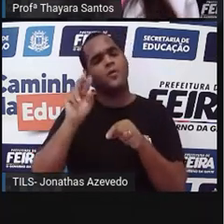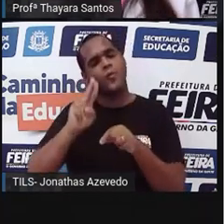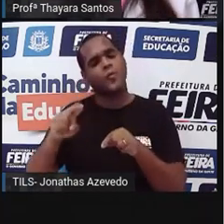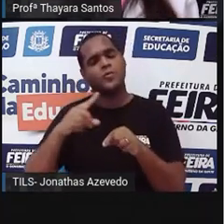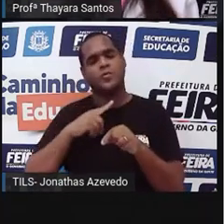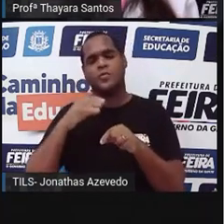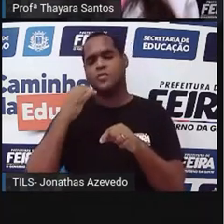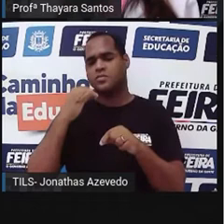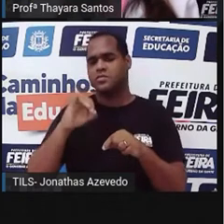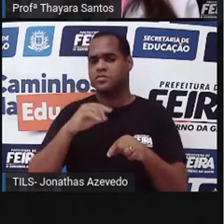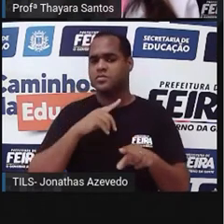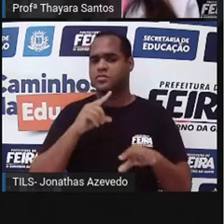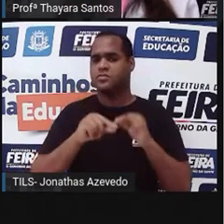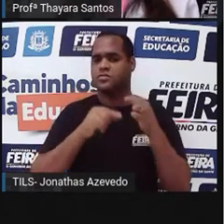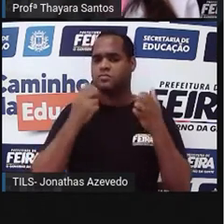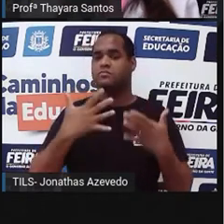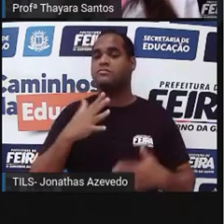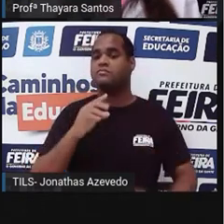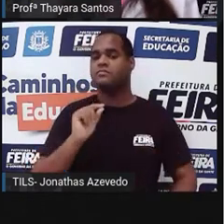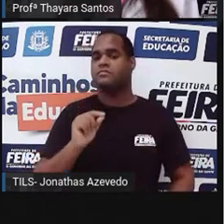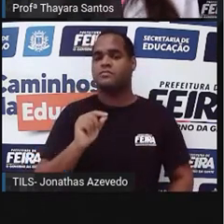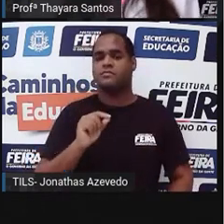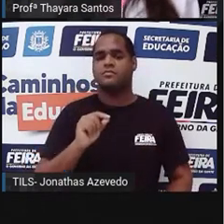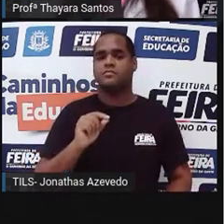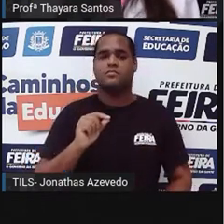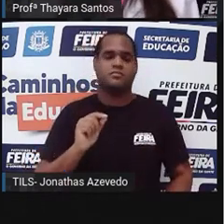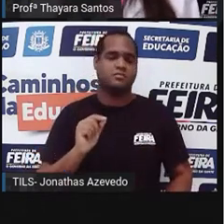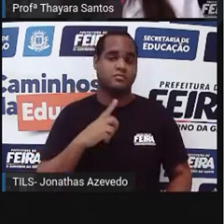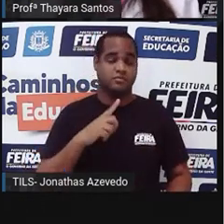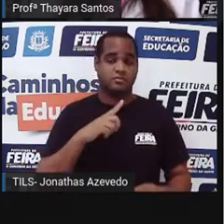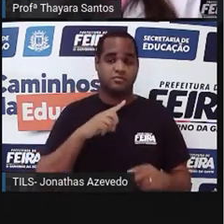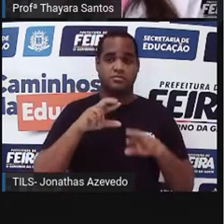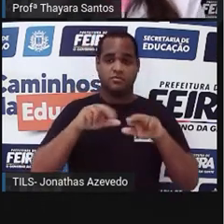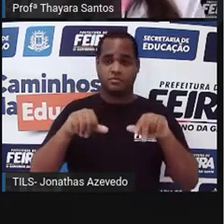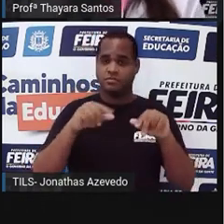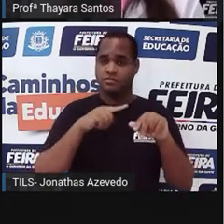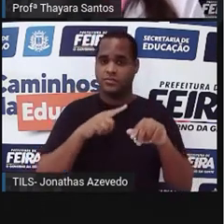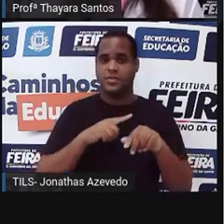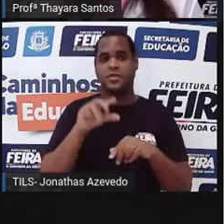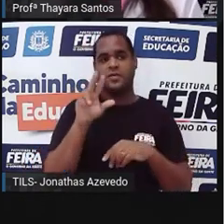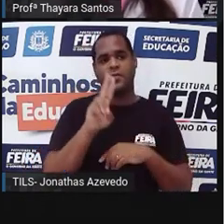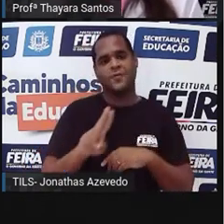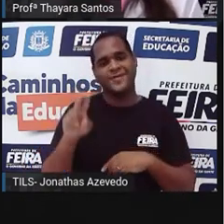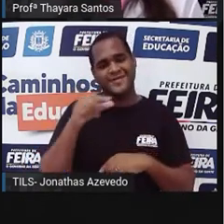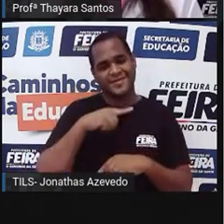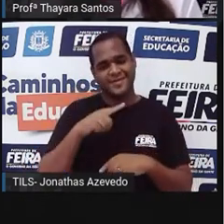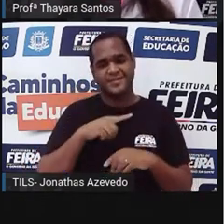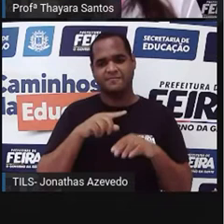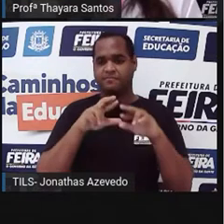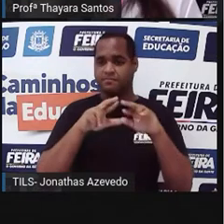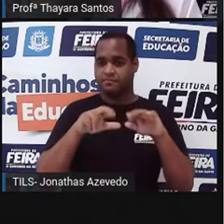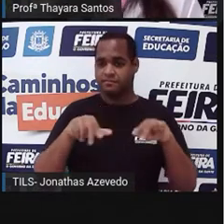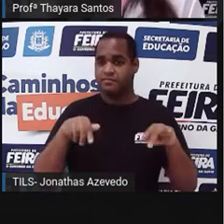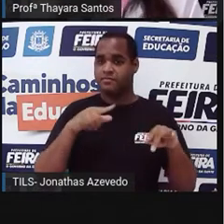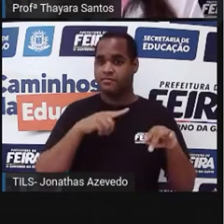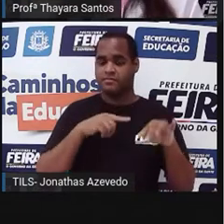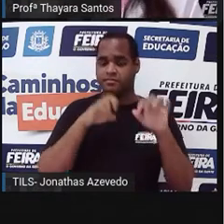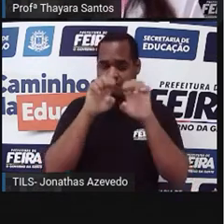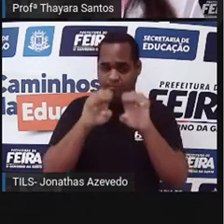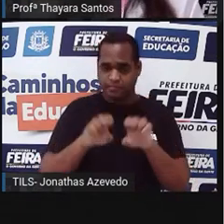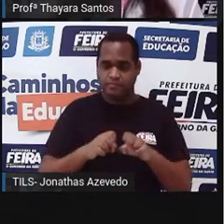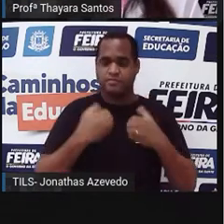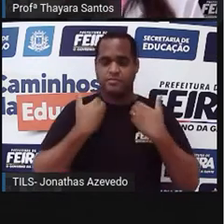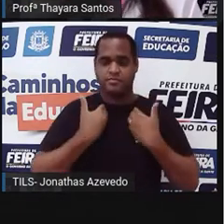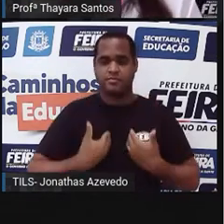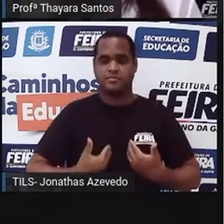uso e desuso diz o seguinte, que quanto mais a gente utiliza determinada estrutura do nosso